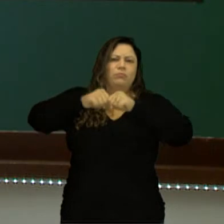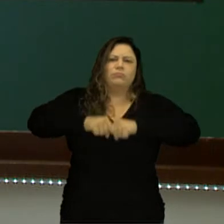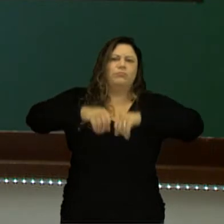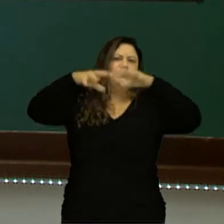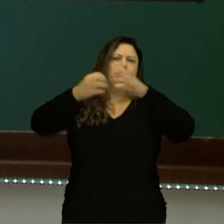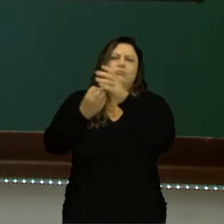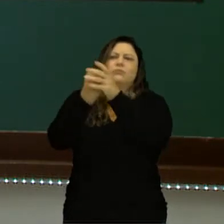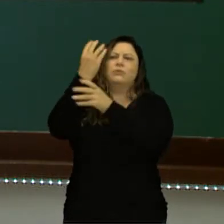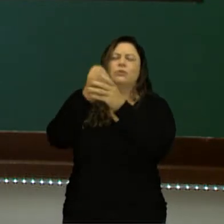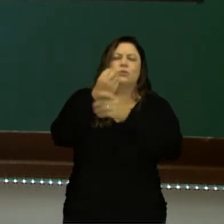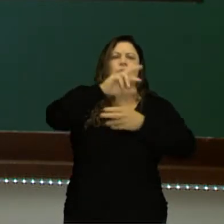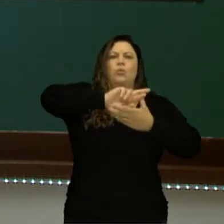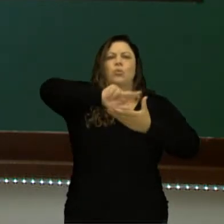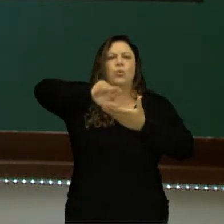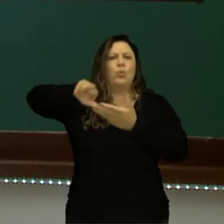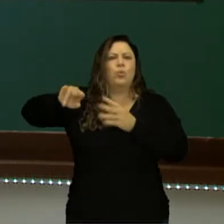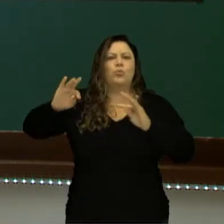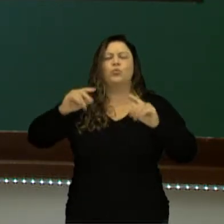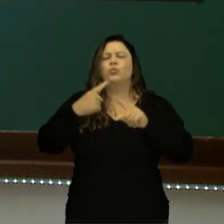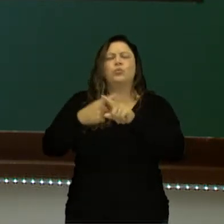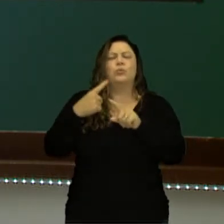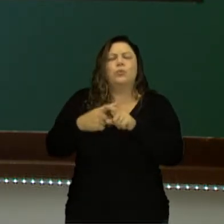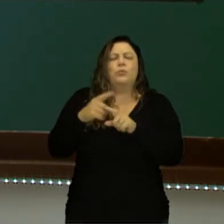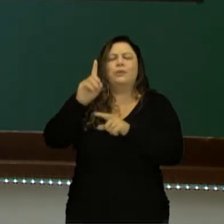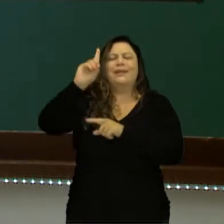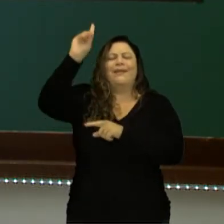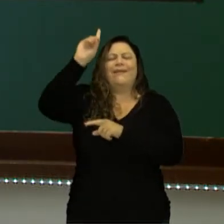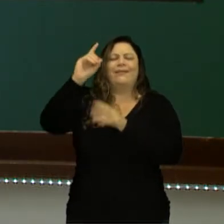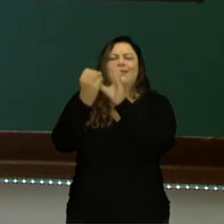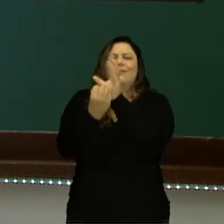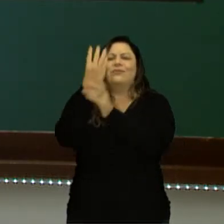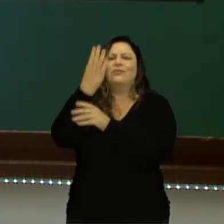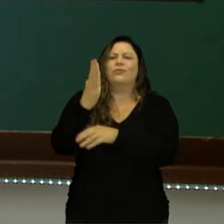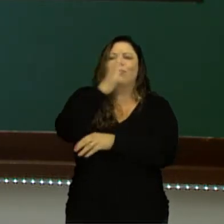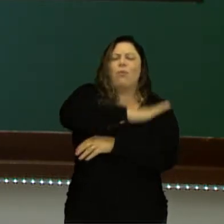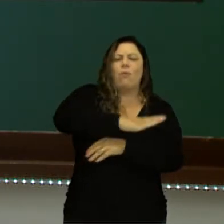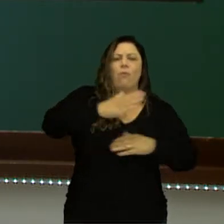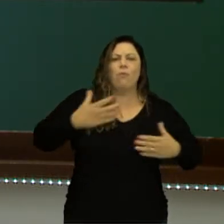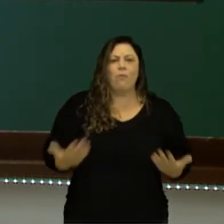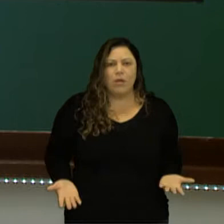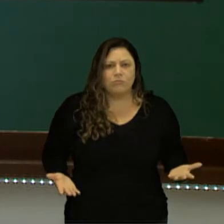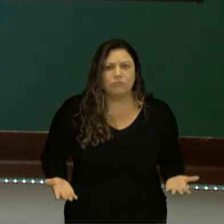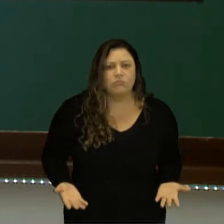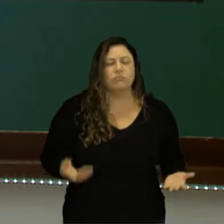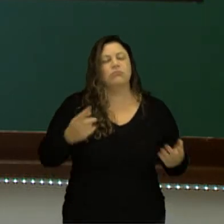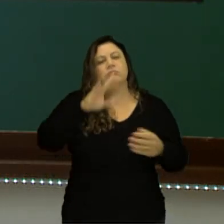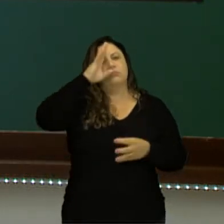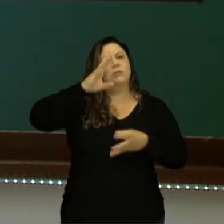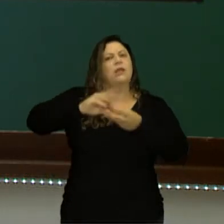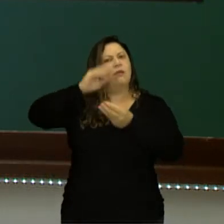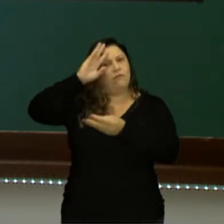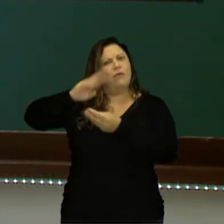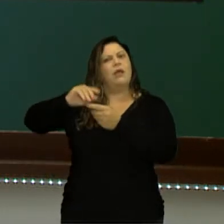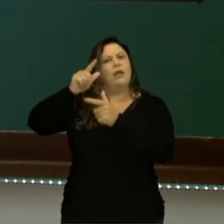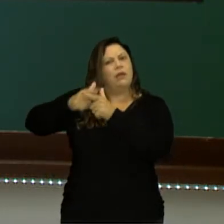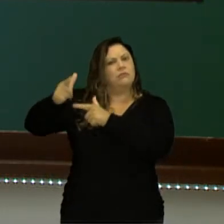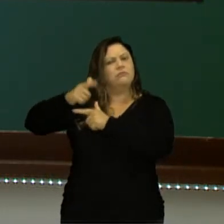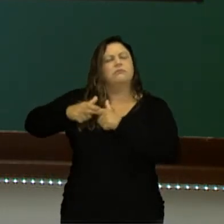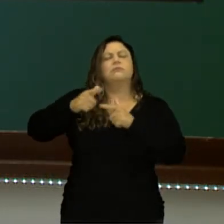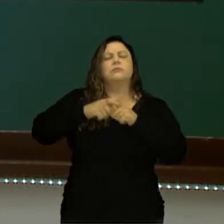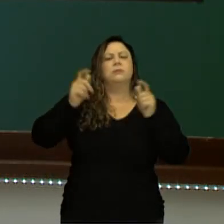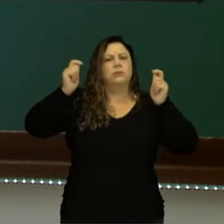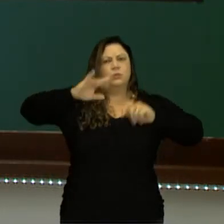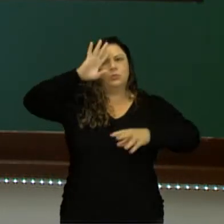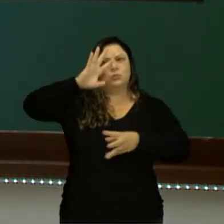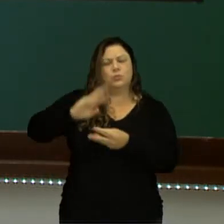por que Deus criou o mal? Então esse é o problema que ele está tentando resolver e ele vai resolver esse problema a partir